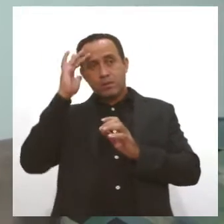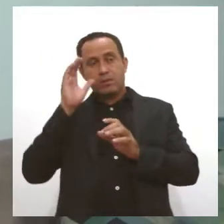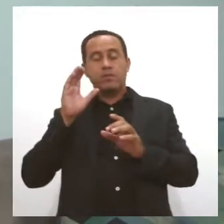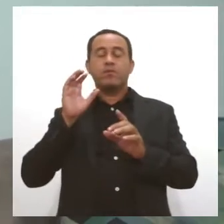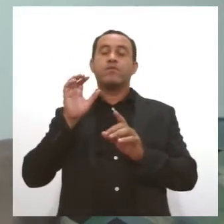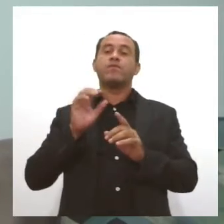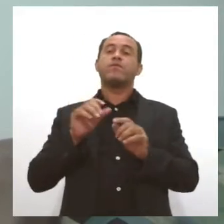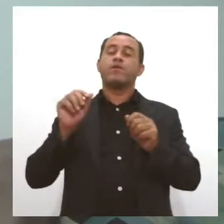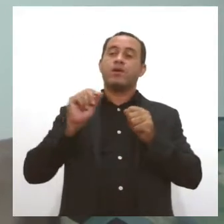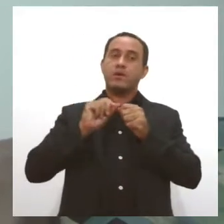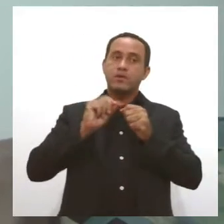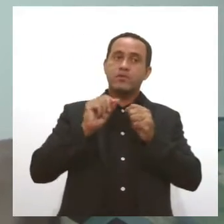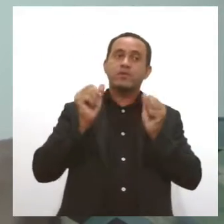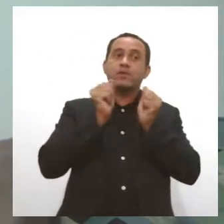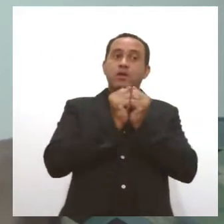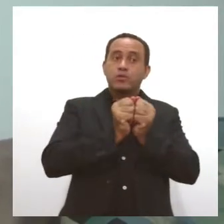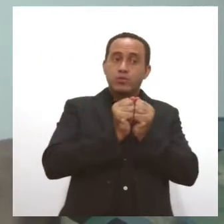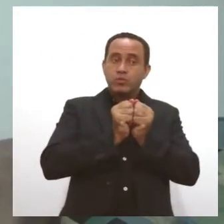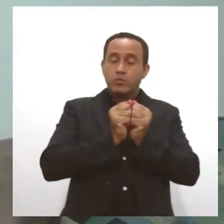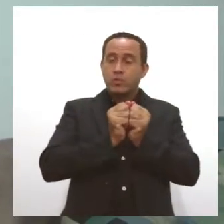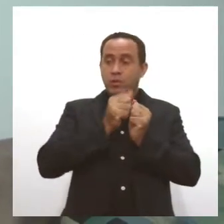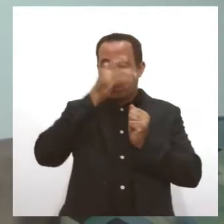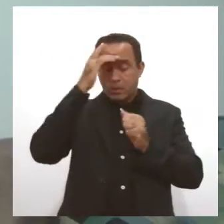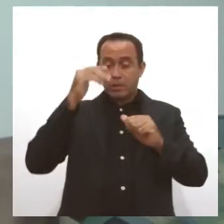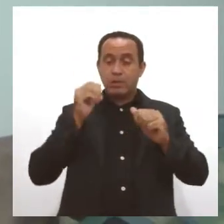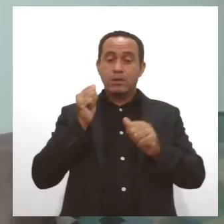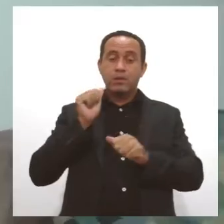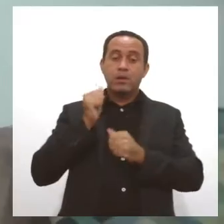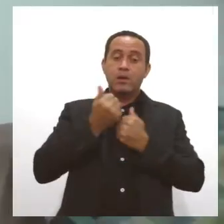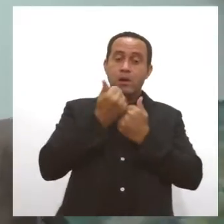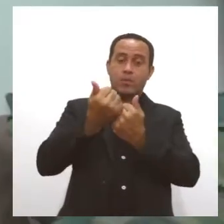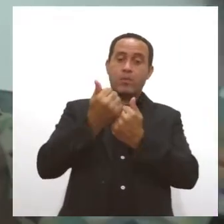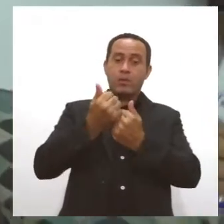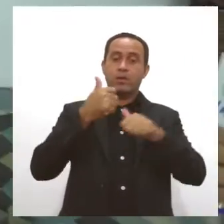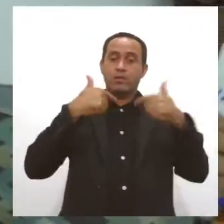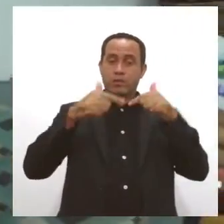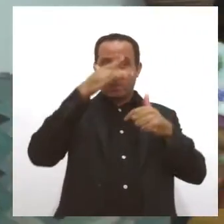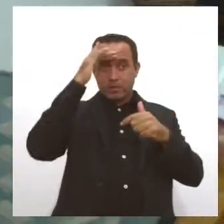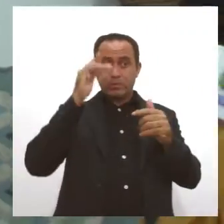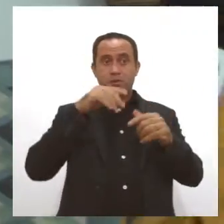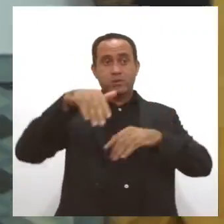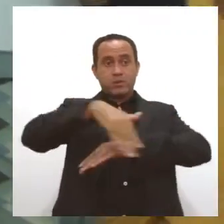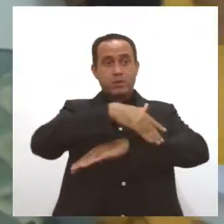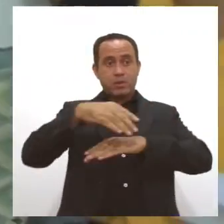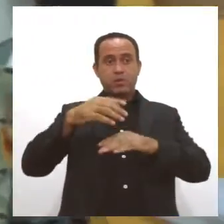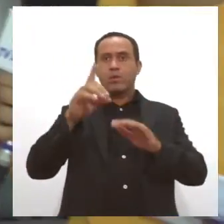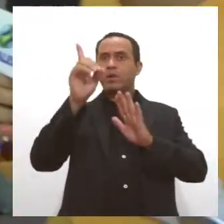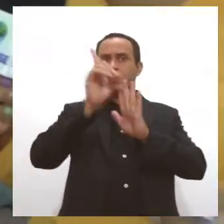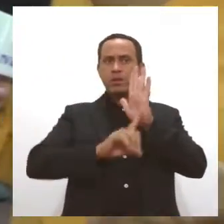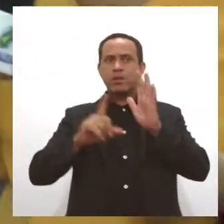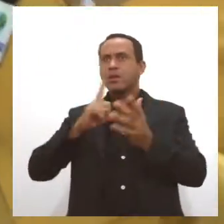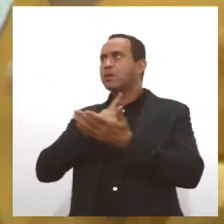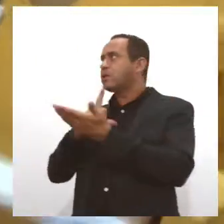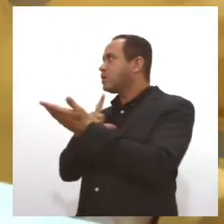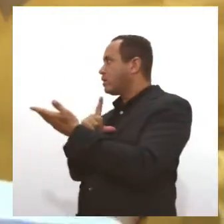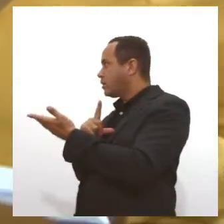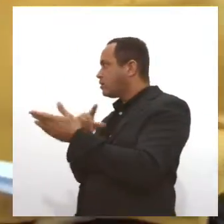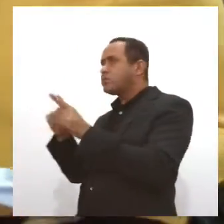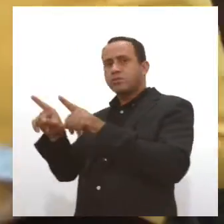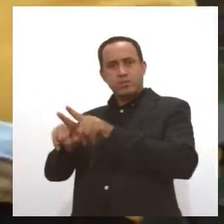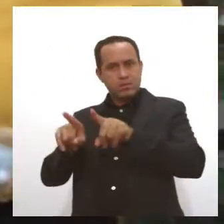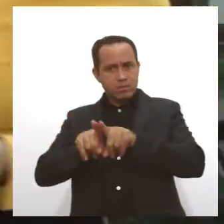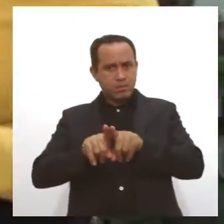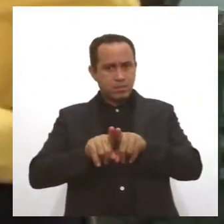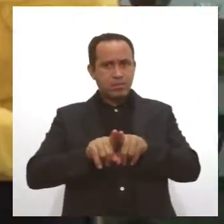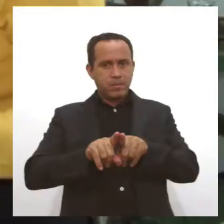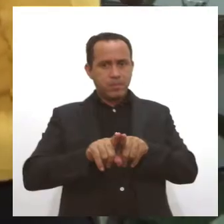acompanhamento da coleta. Então, eles vão supervisionar os trabalhos dos Recenseadores. E eles têm também direitos, né? Isso é importante lembrar